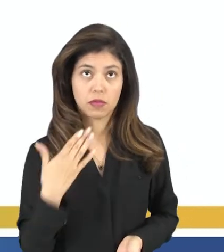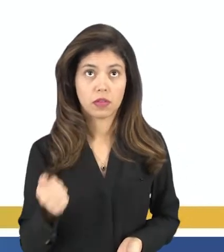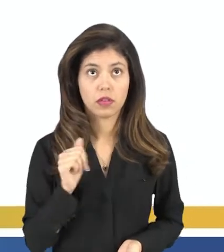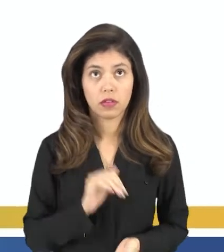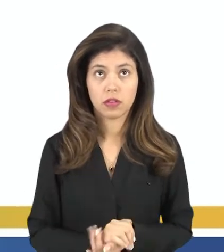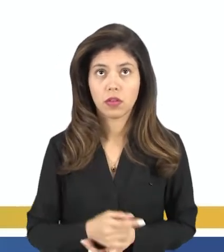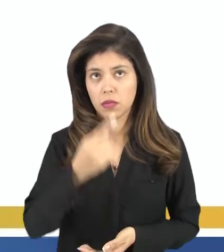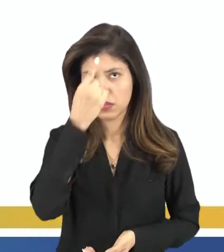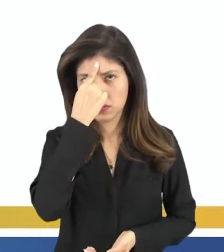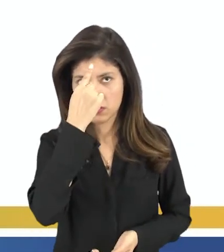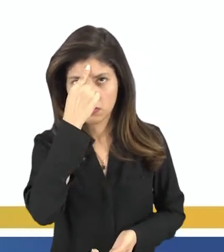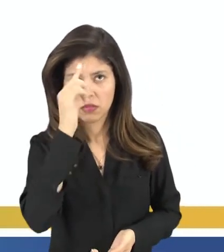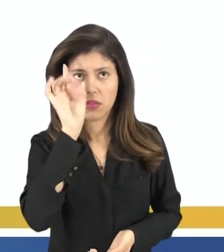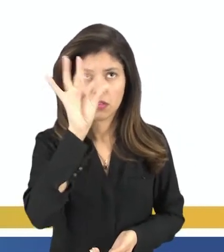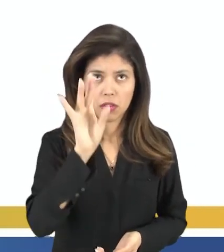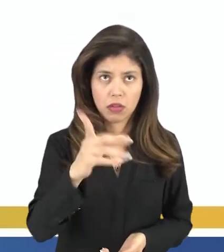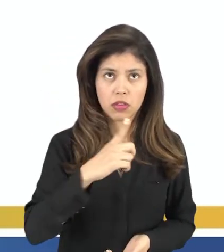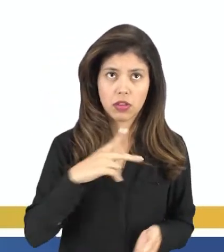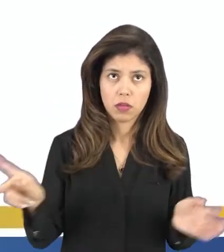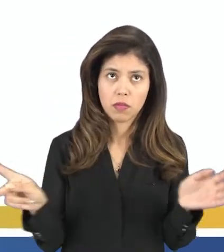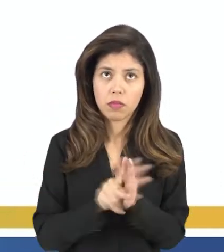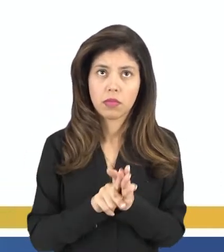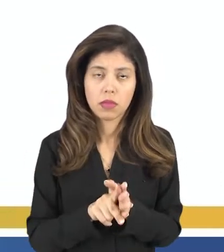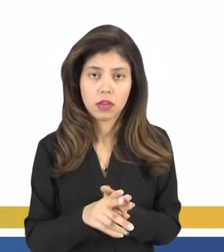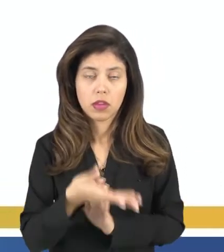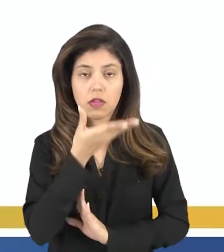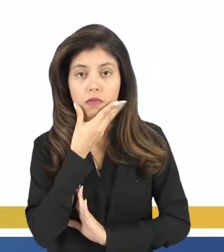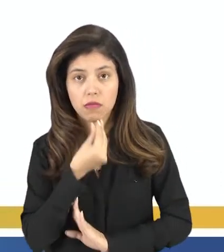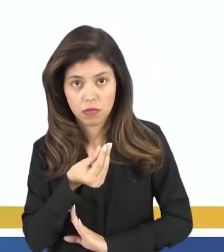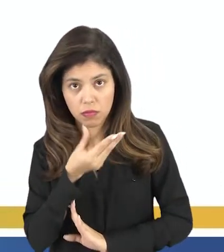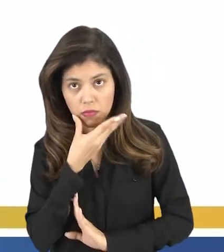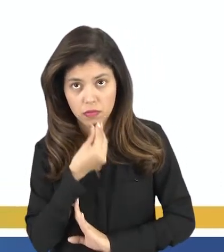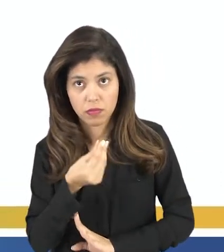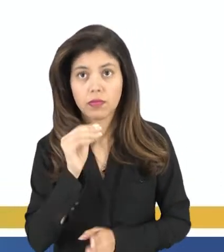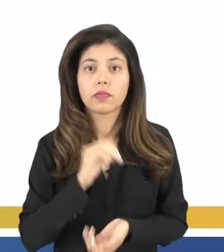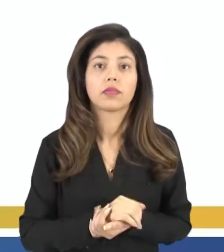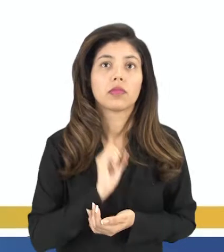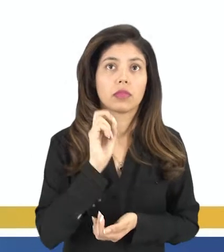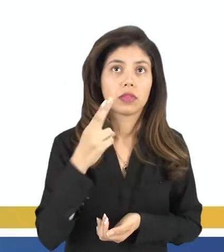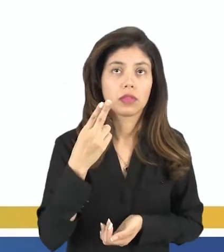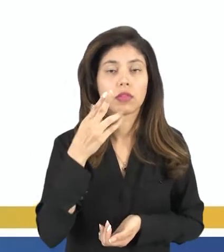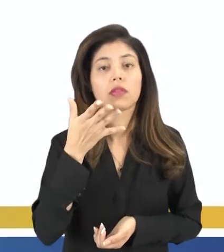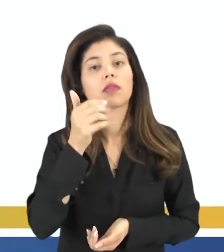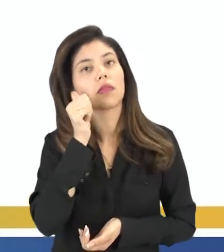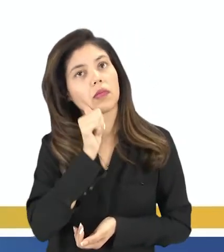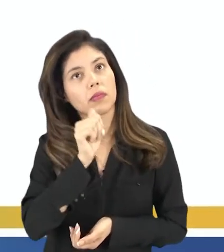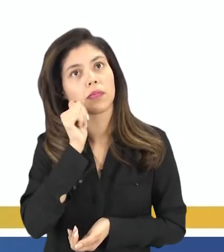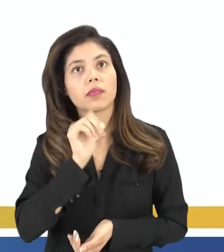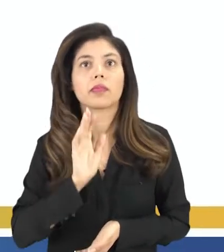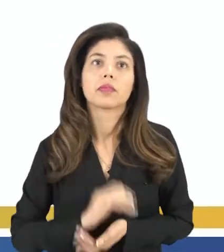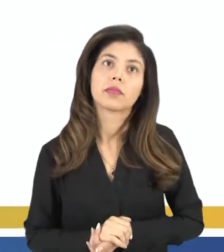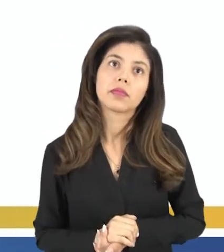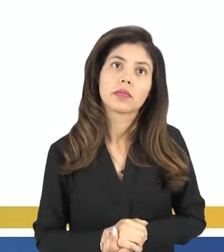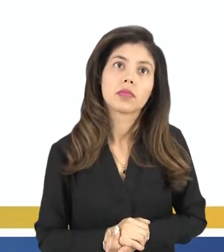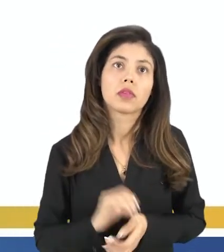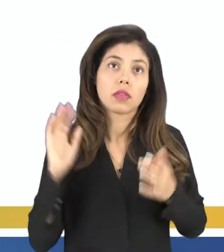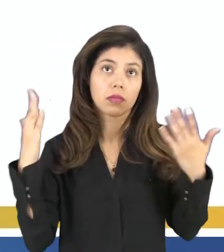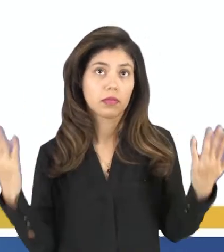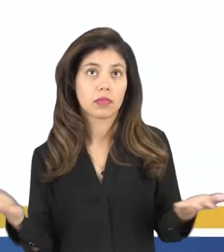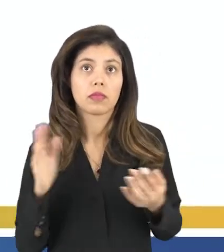a convicção que cada um tem sobre si de ser masculino e feminino. Logo,